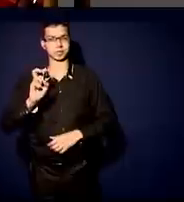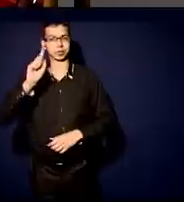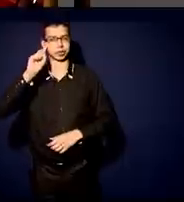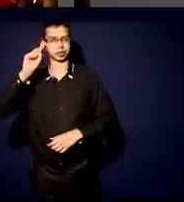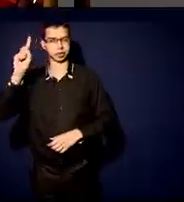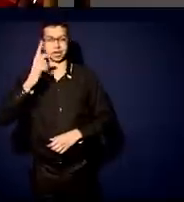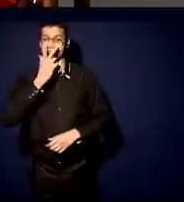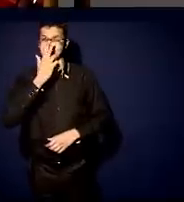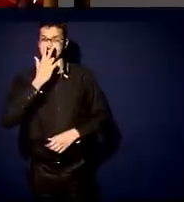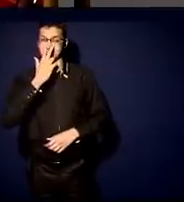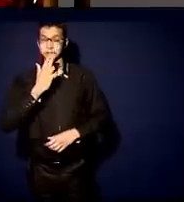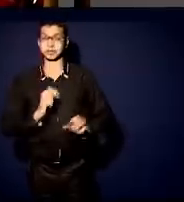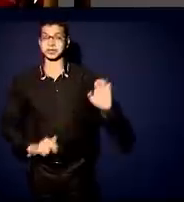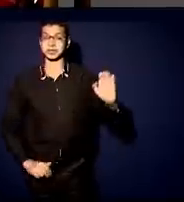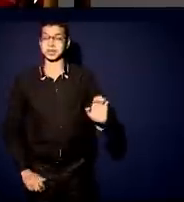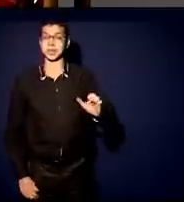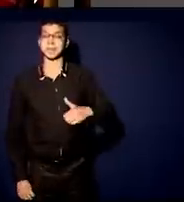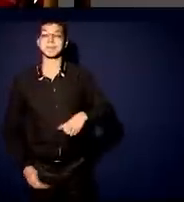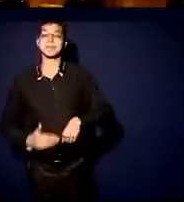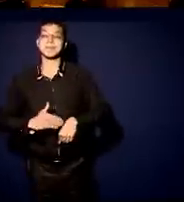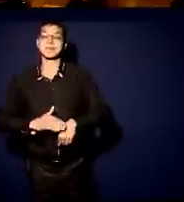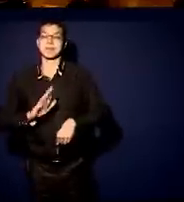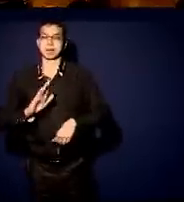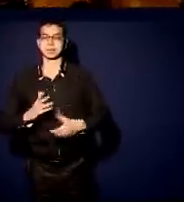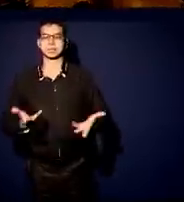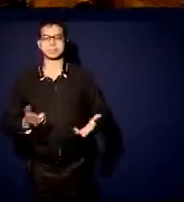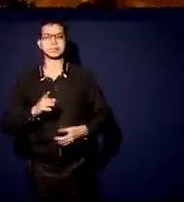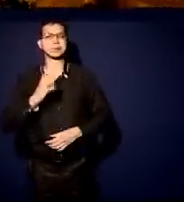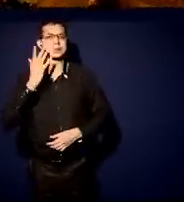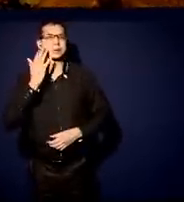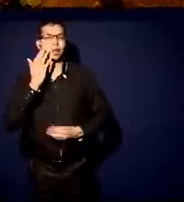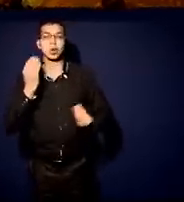talvez mais à esquerda. Como é que tem sido a sua relação lá?